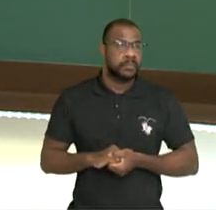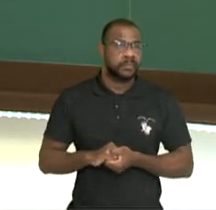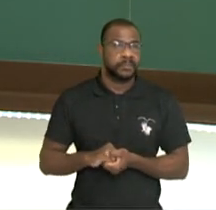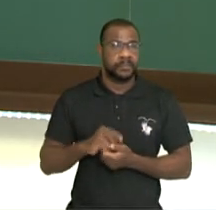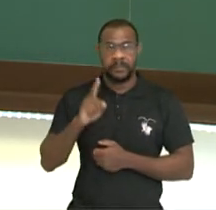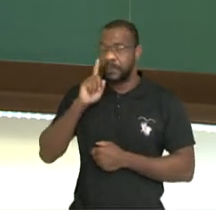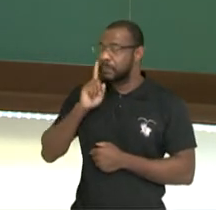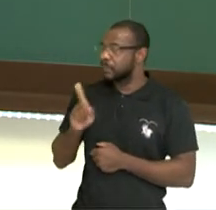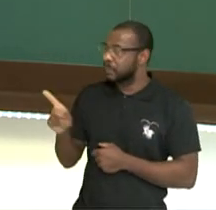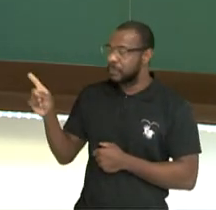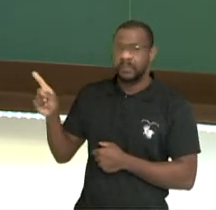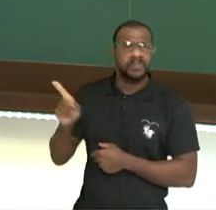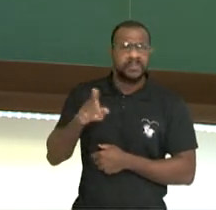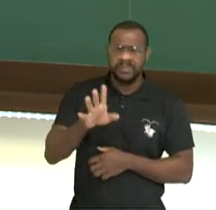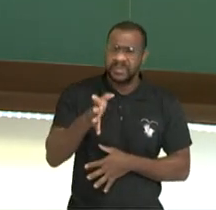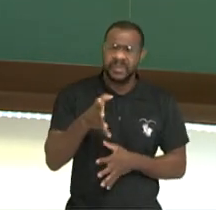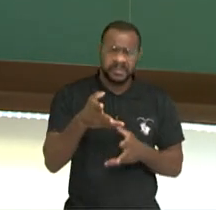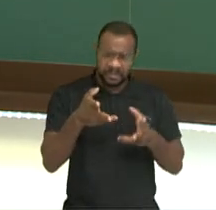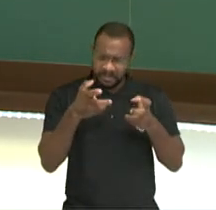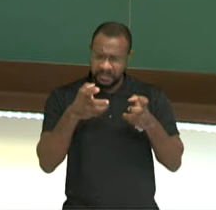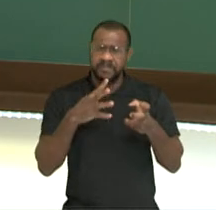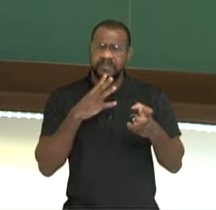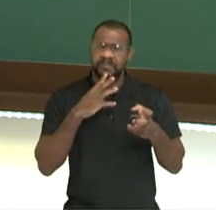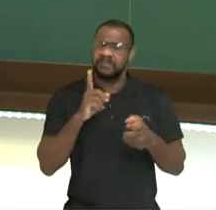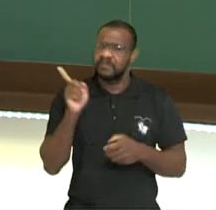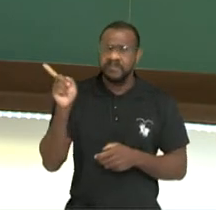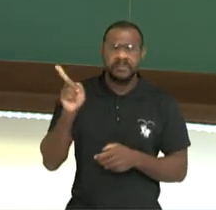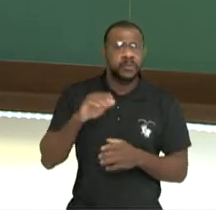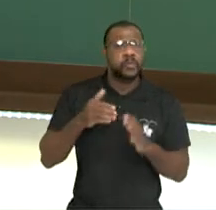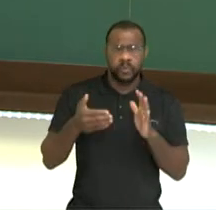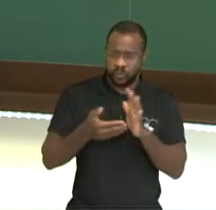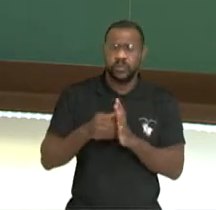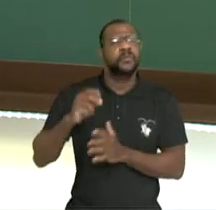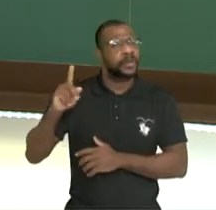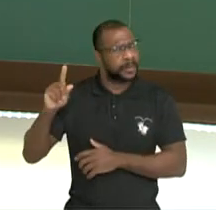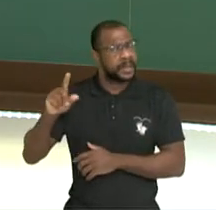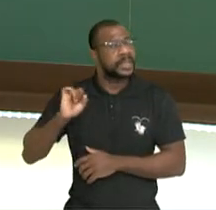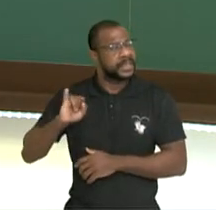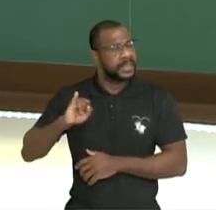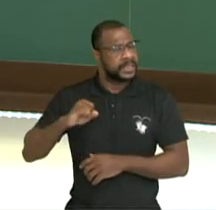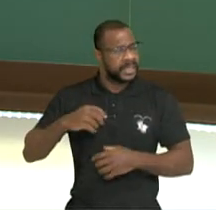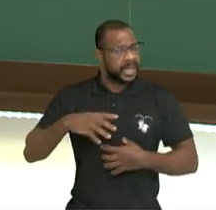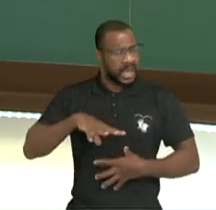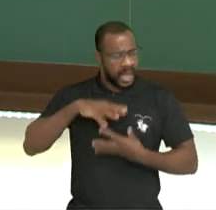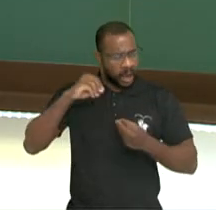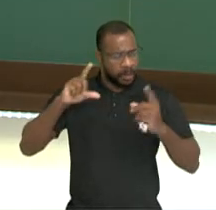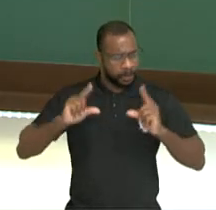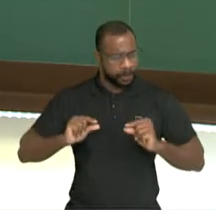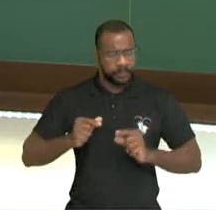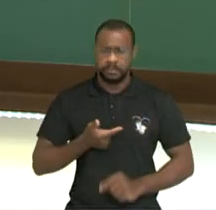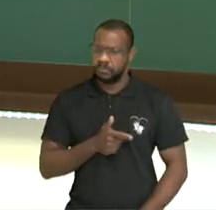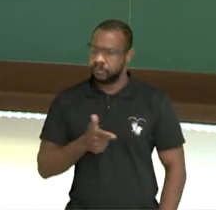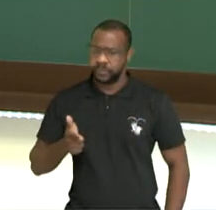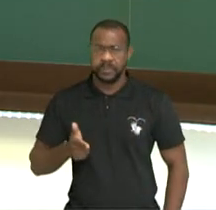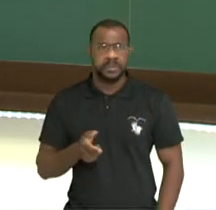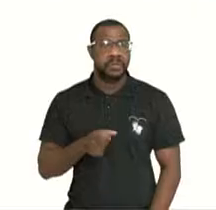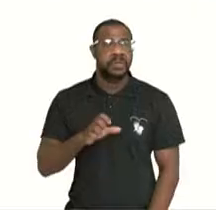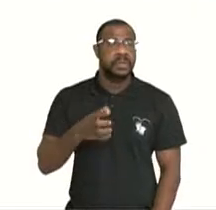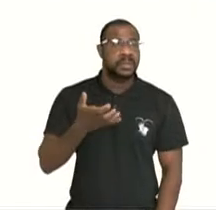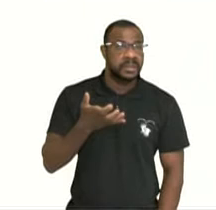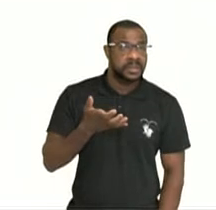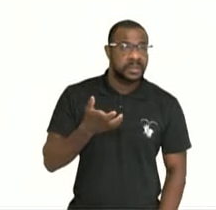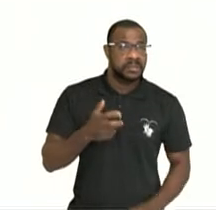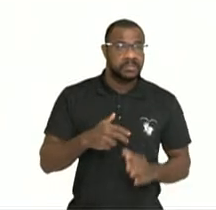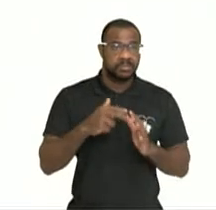Pessoa. Você já deve ter ouvido. Tudo vale a pena se a alma não é pequena. Quem quer passar